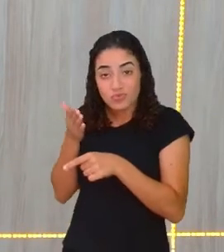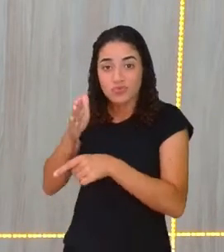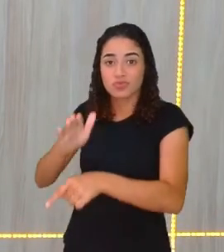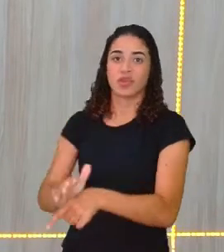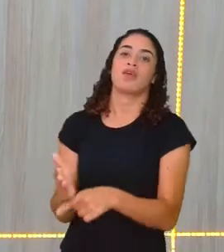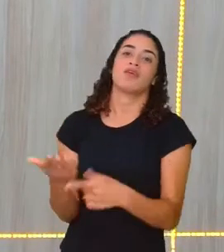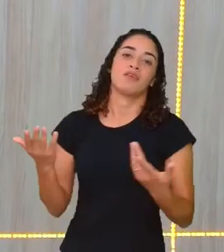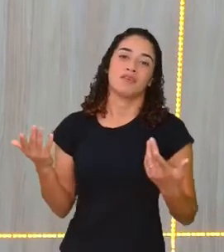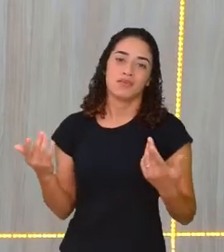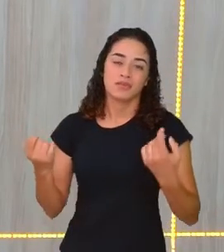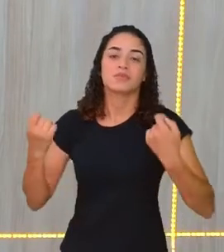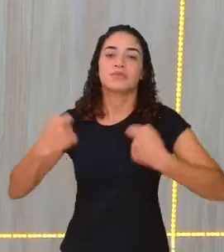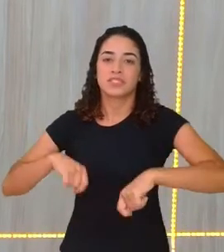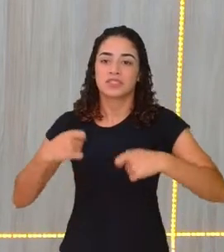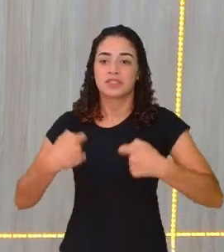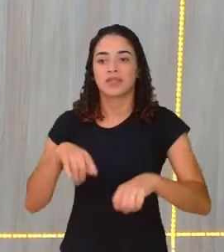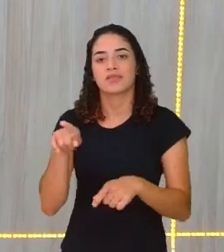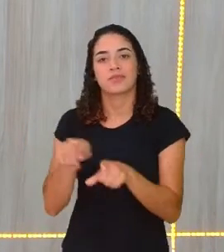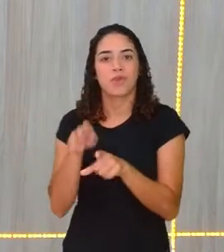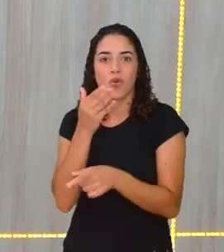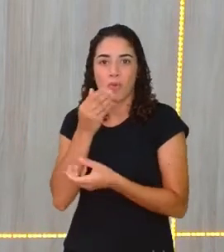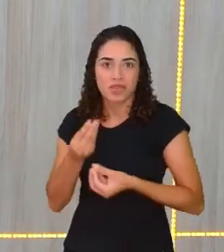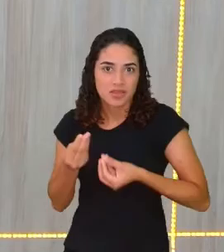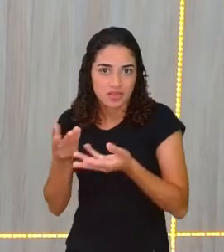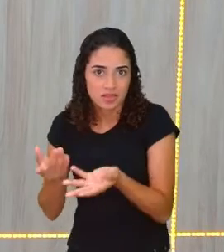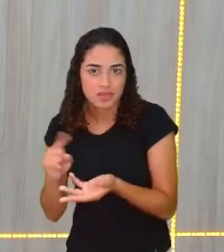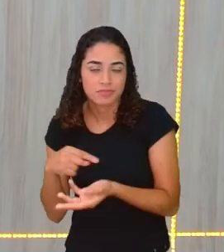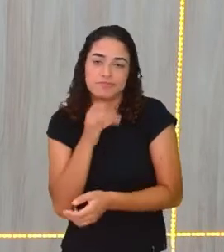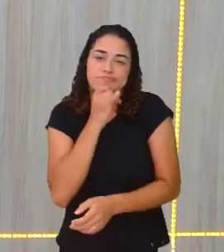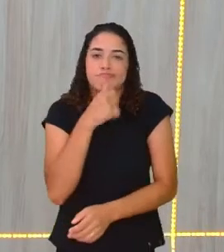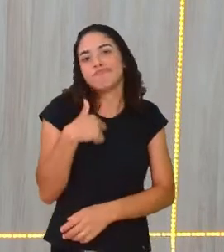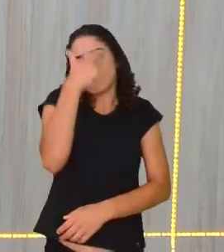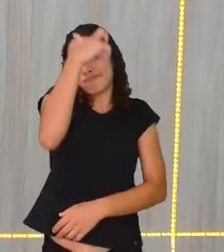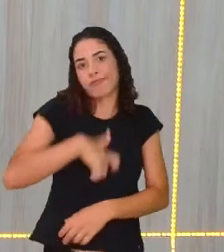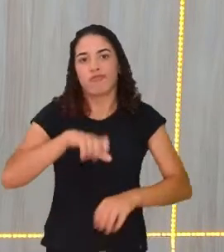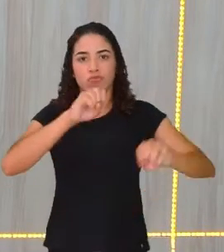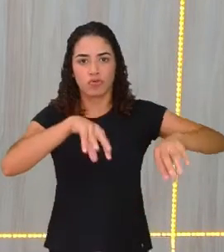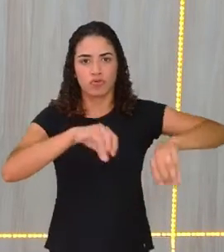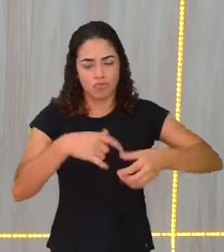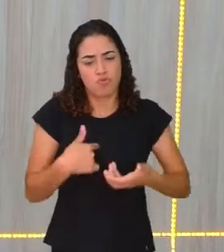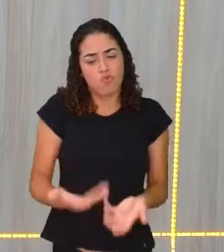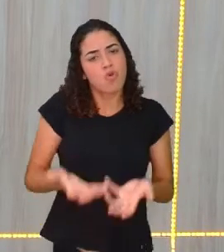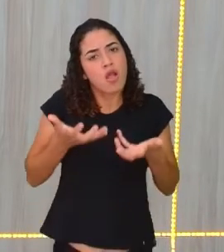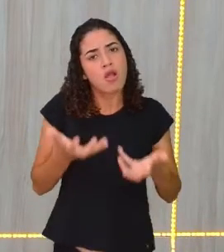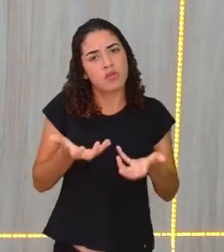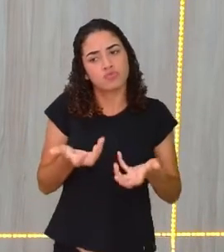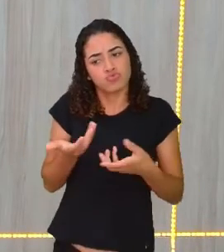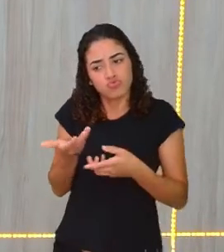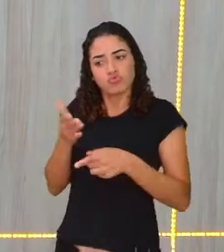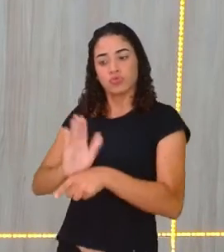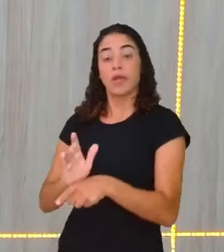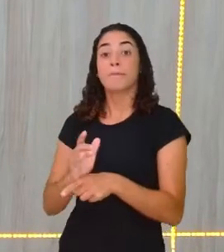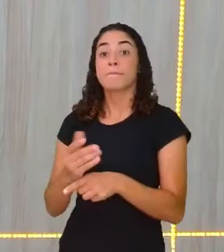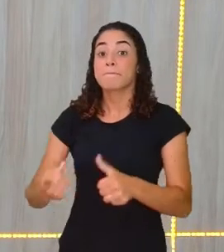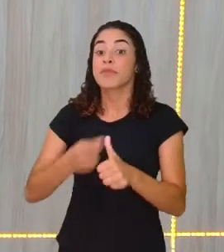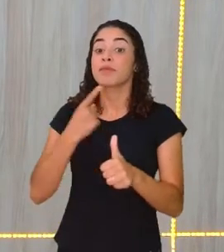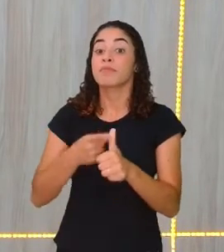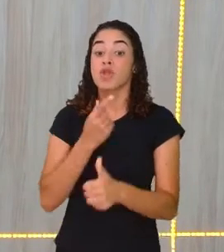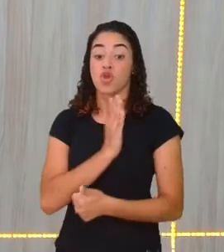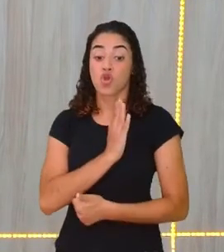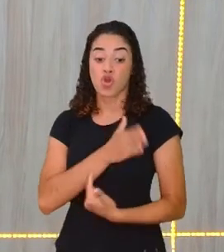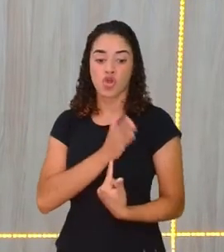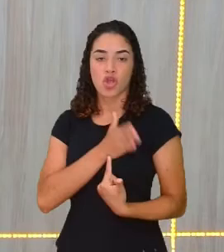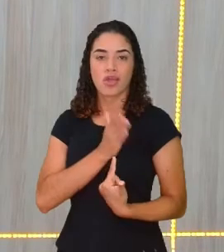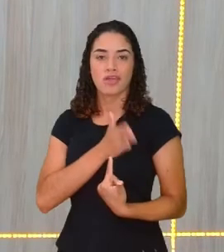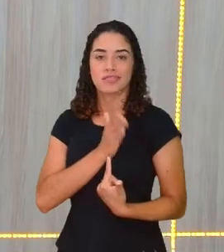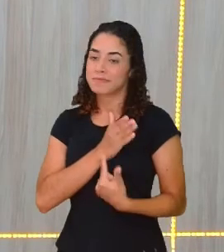alimentar, não é? Eu quero, como educadora, não é? Eu quero nutrir. Primeiro no meu coração, porque a gente só pode dar para